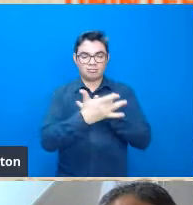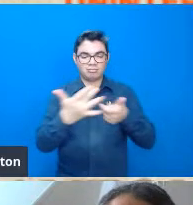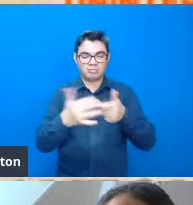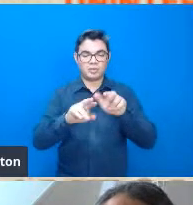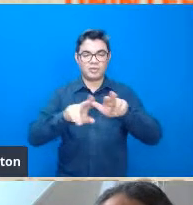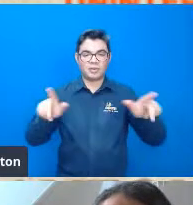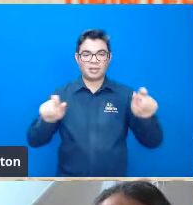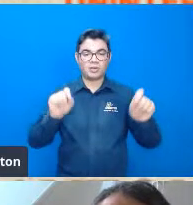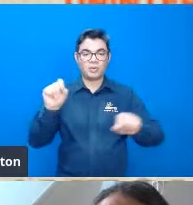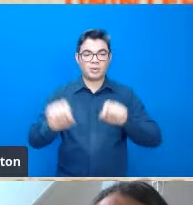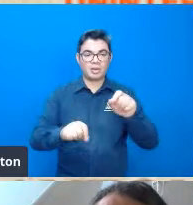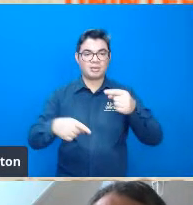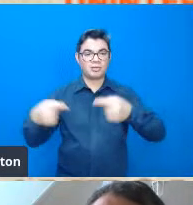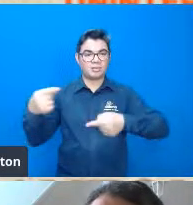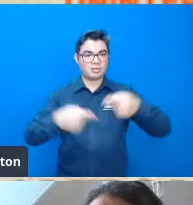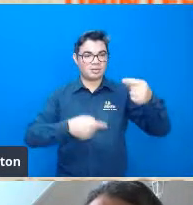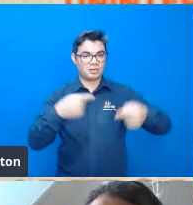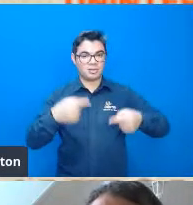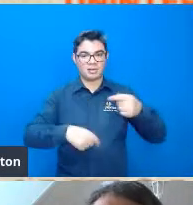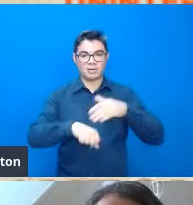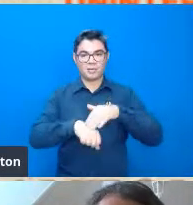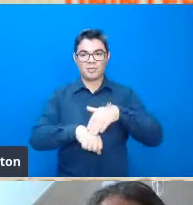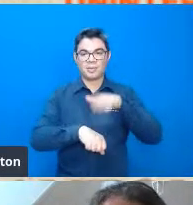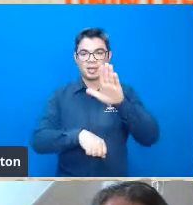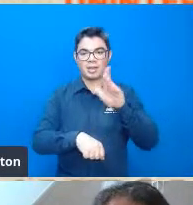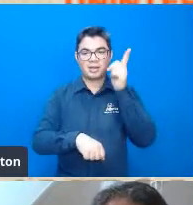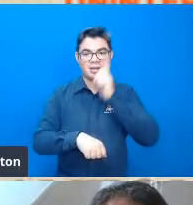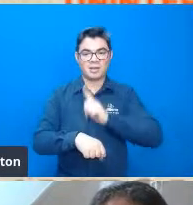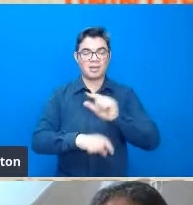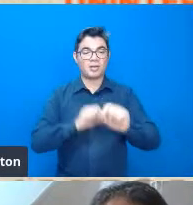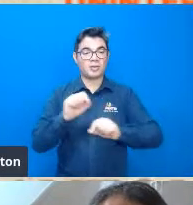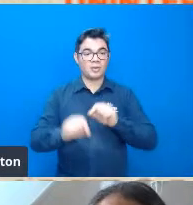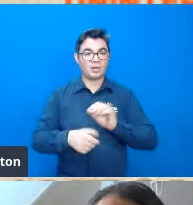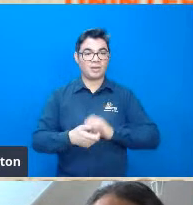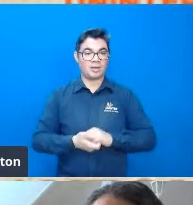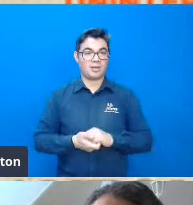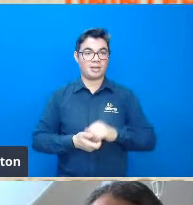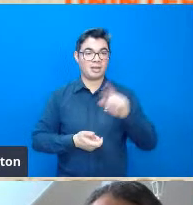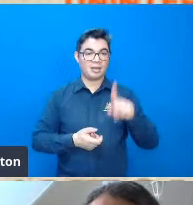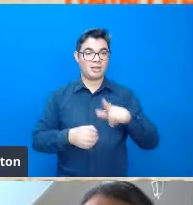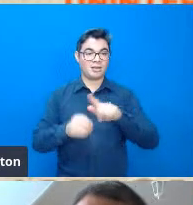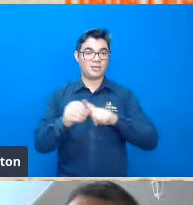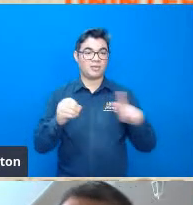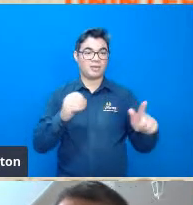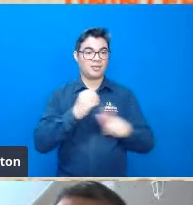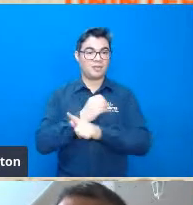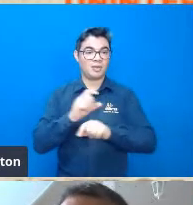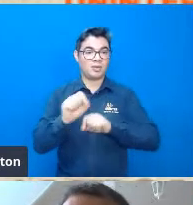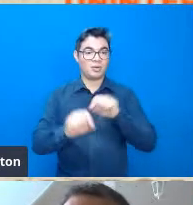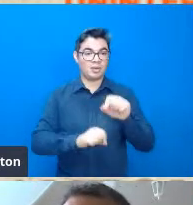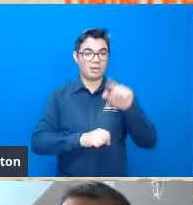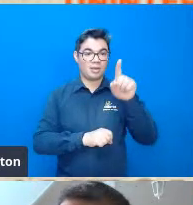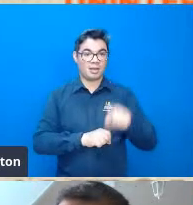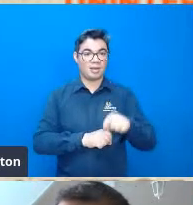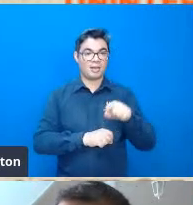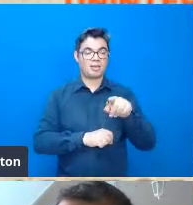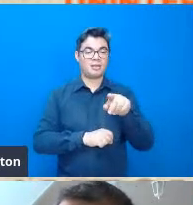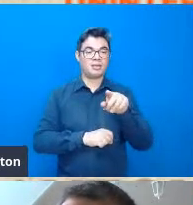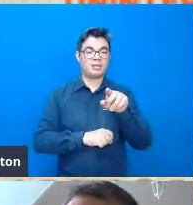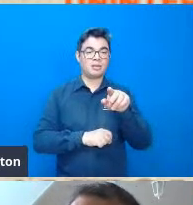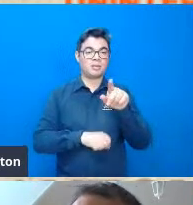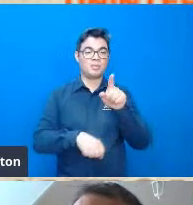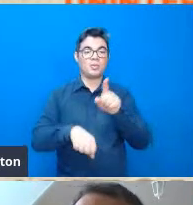inicia-se uma discussão muito grande onde a geografia chamada naquele momento uma